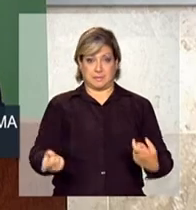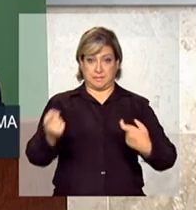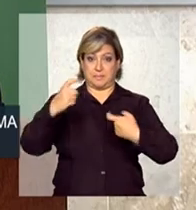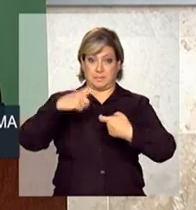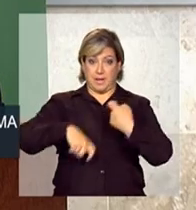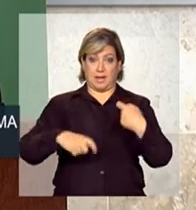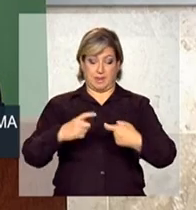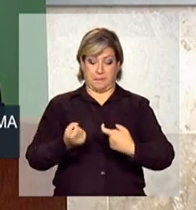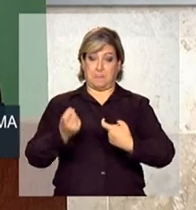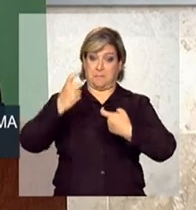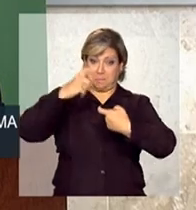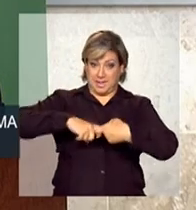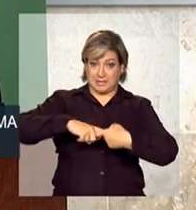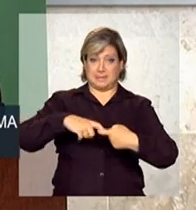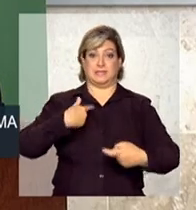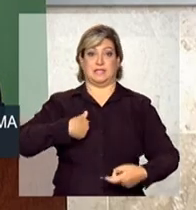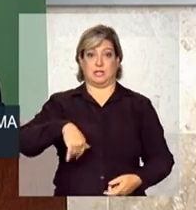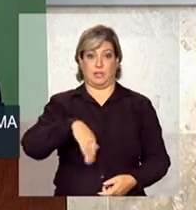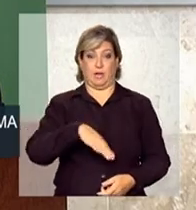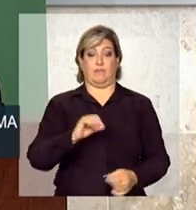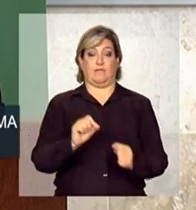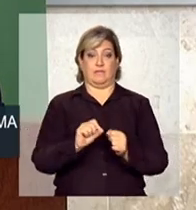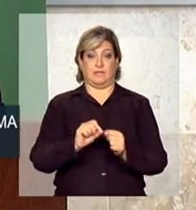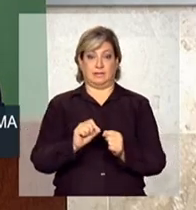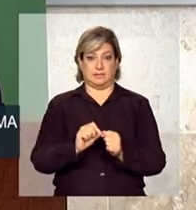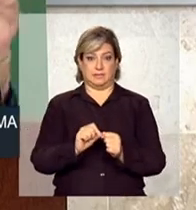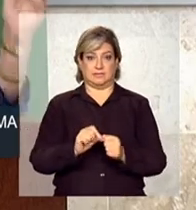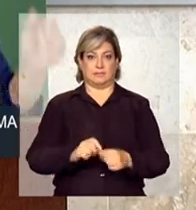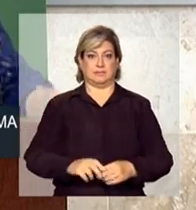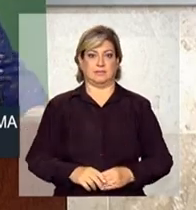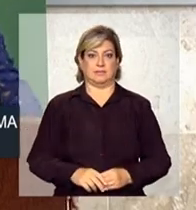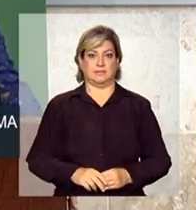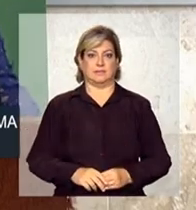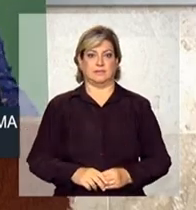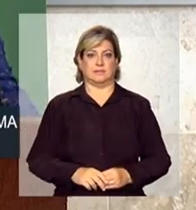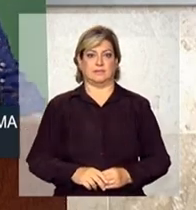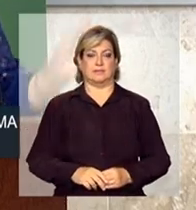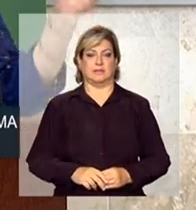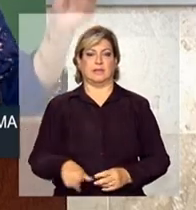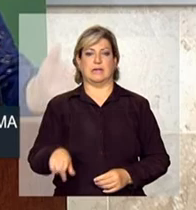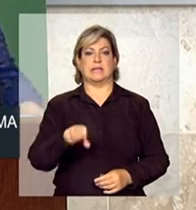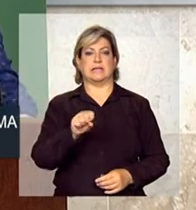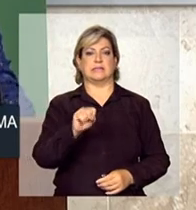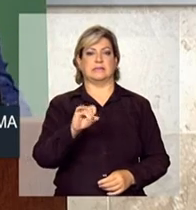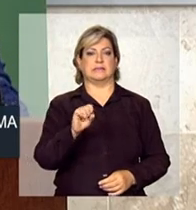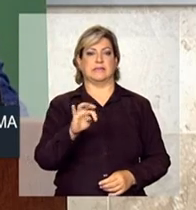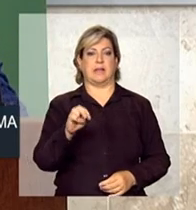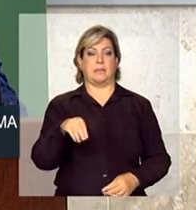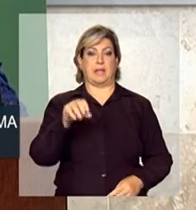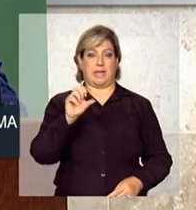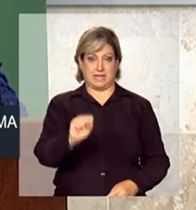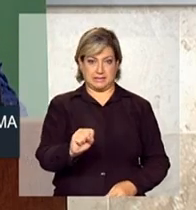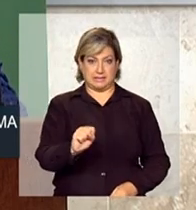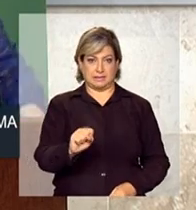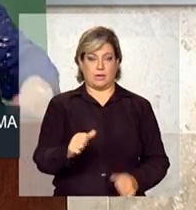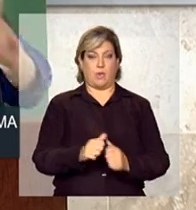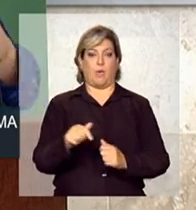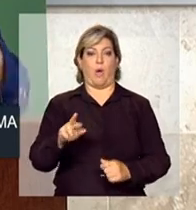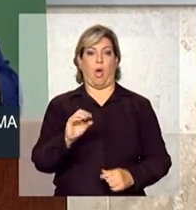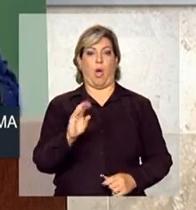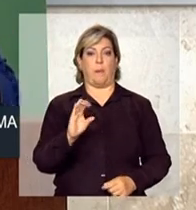que nós fizemos com o Sistema S, com o Robson, o Pronatec,